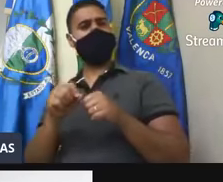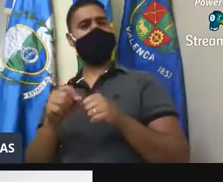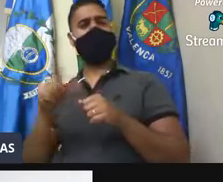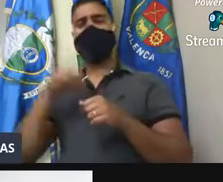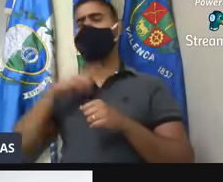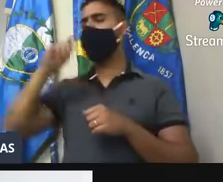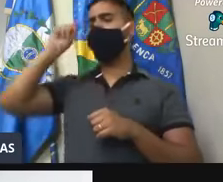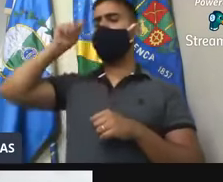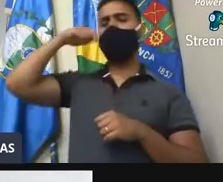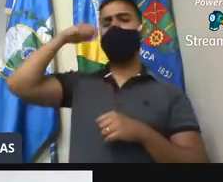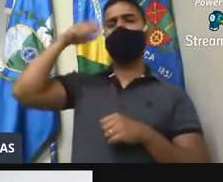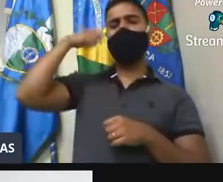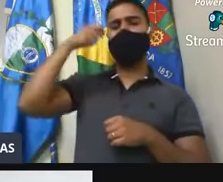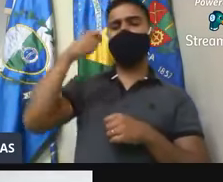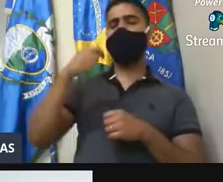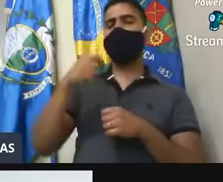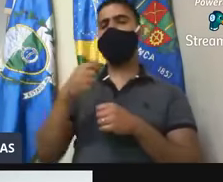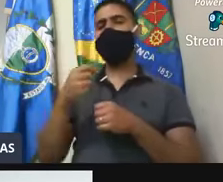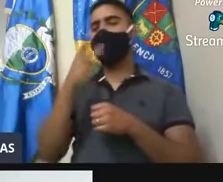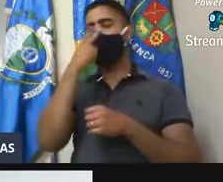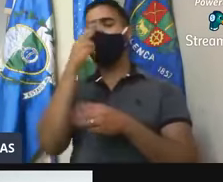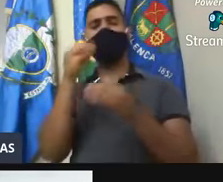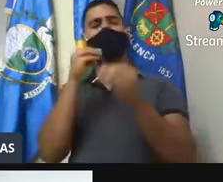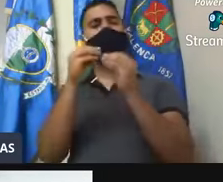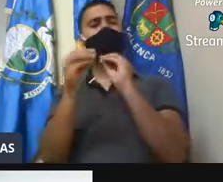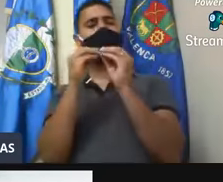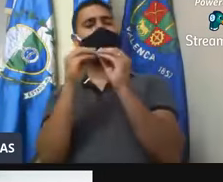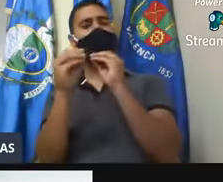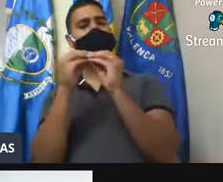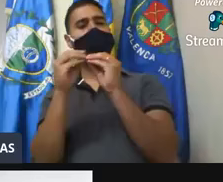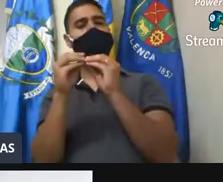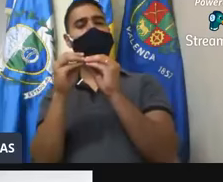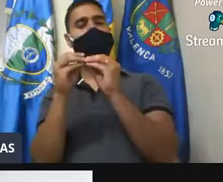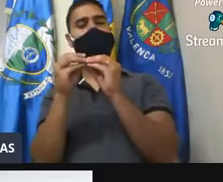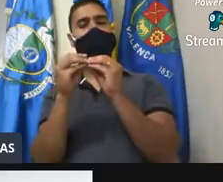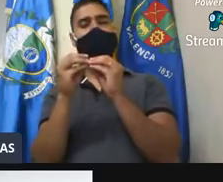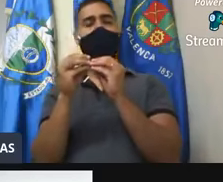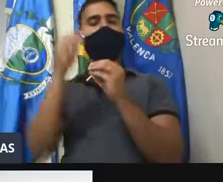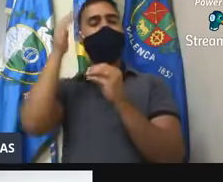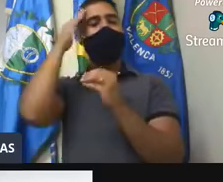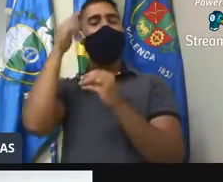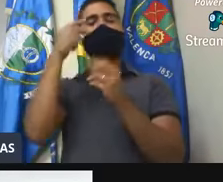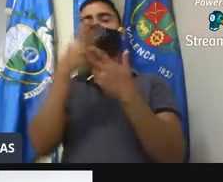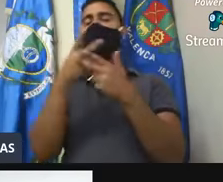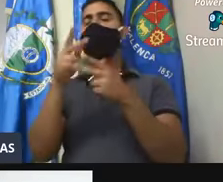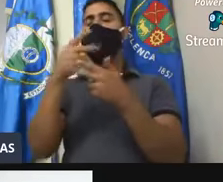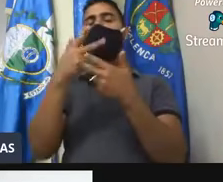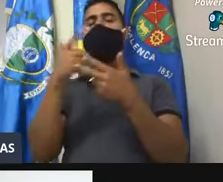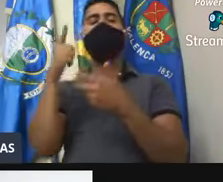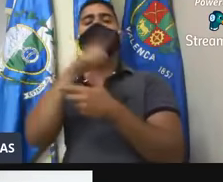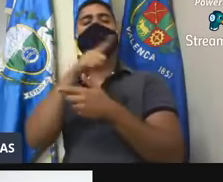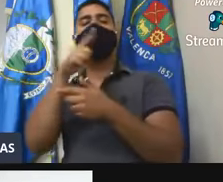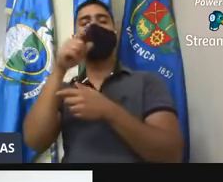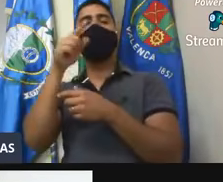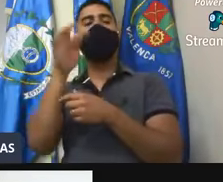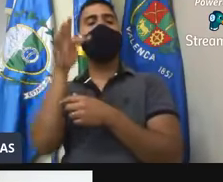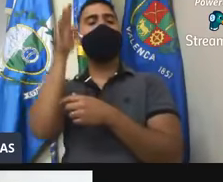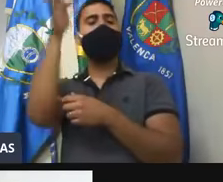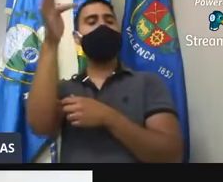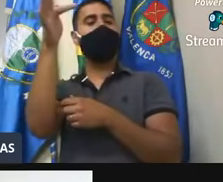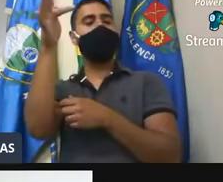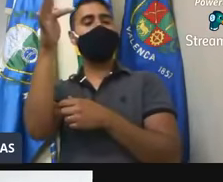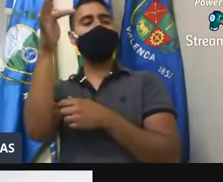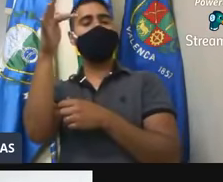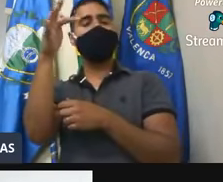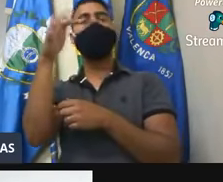videozinho de uma novelinha, fica lá para mim a novelinha, que deixa a cena dos próximos capítulos para o próximo vídeo. Vai vir coisa mais